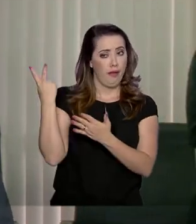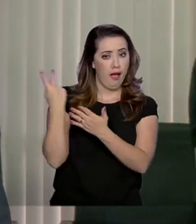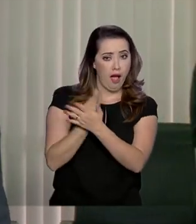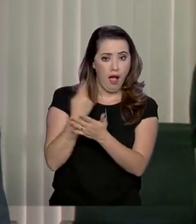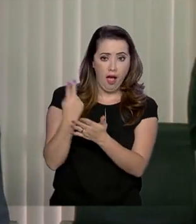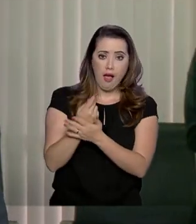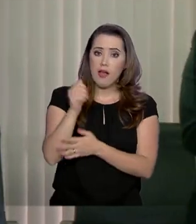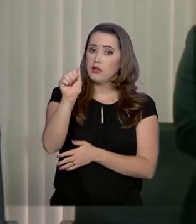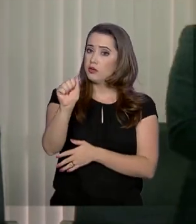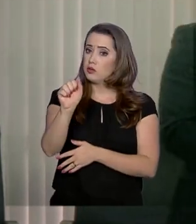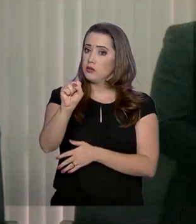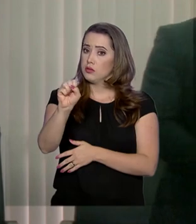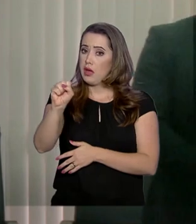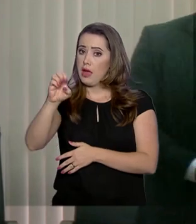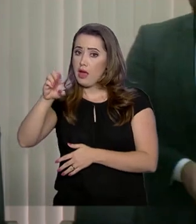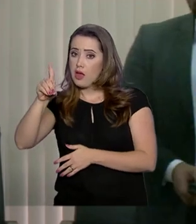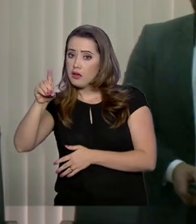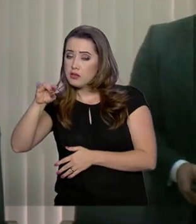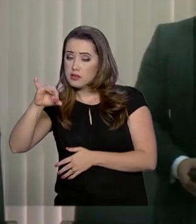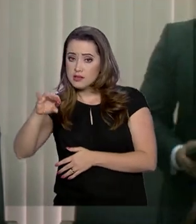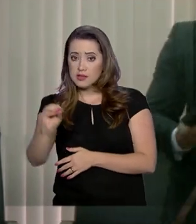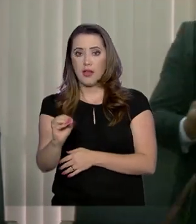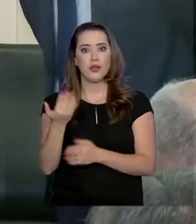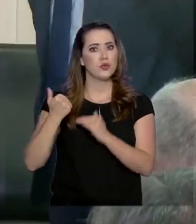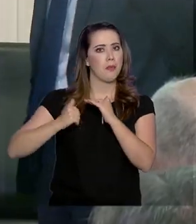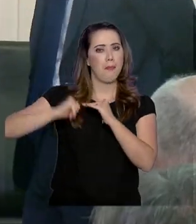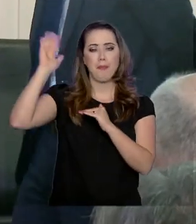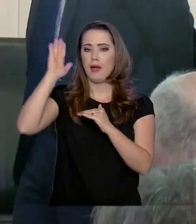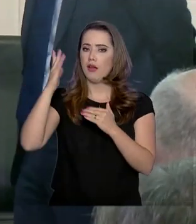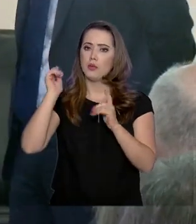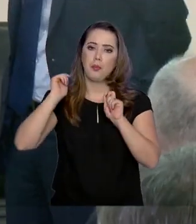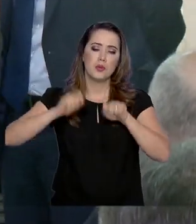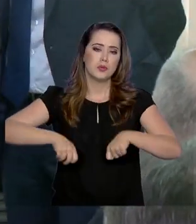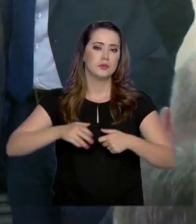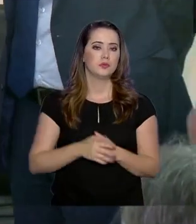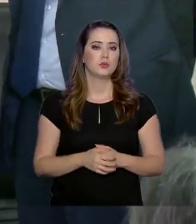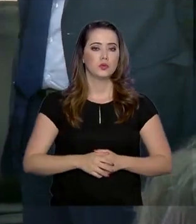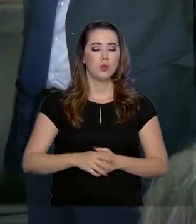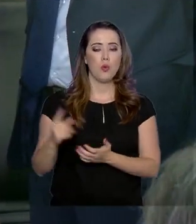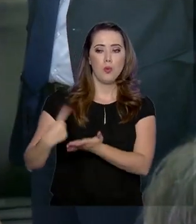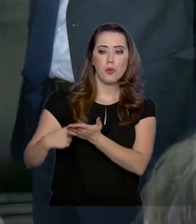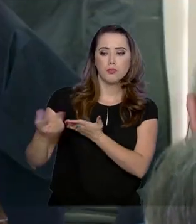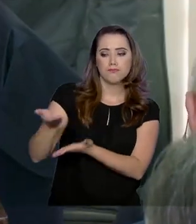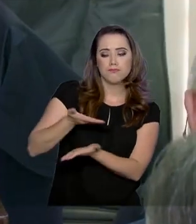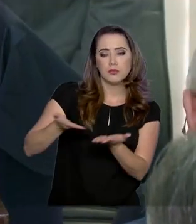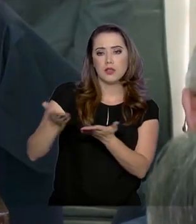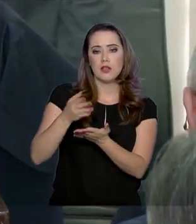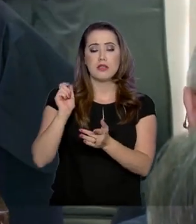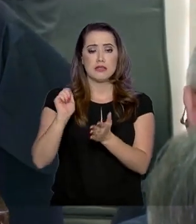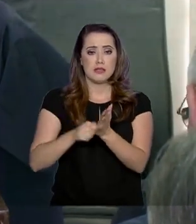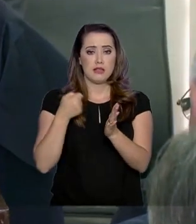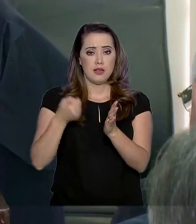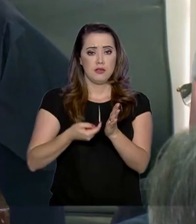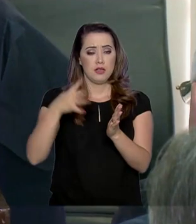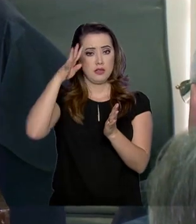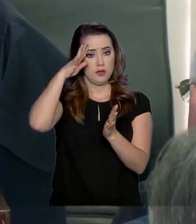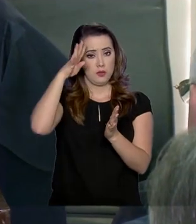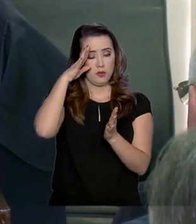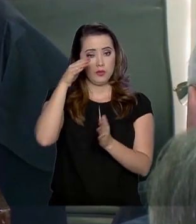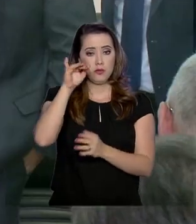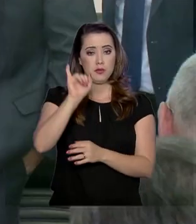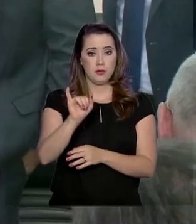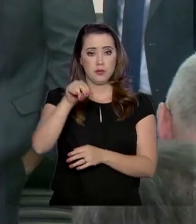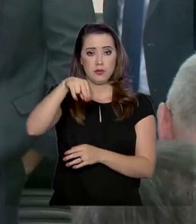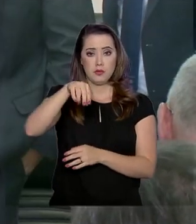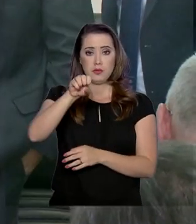Porque são indesejados e acima do que seria razoável. Um acordo de cooperação técnica assinado nesta quarta-feira entre o INSS